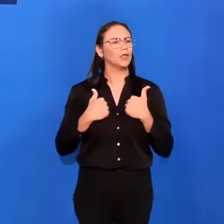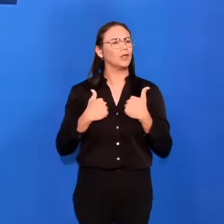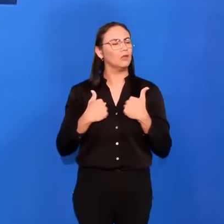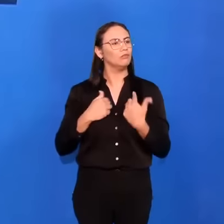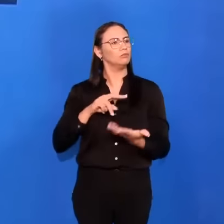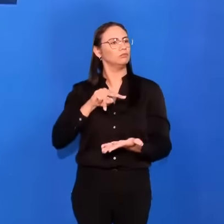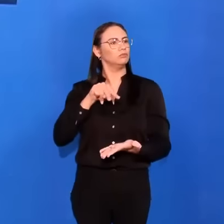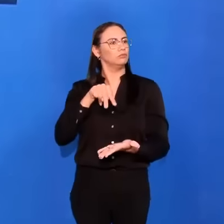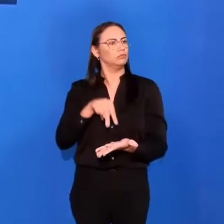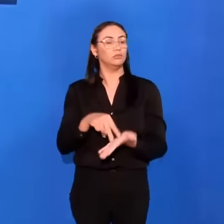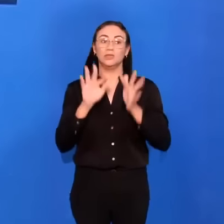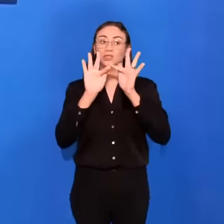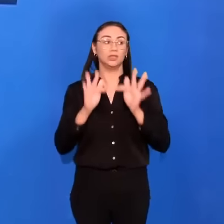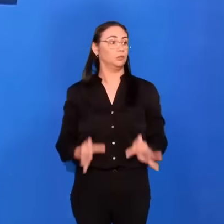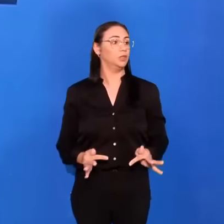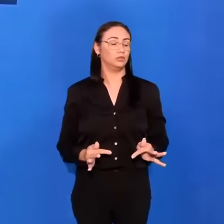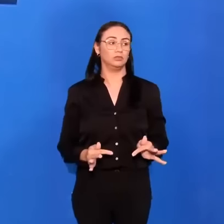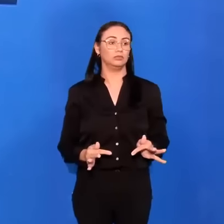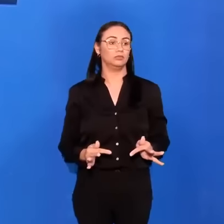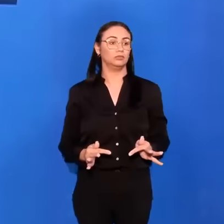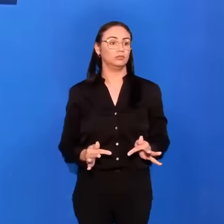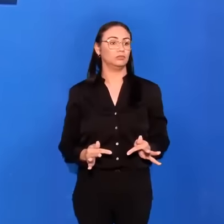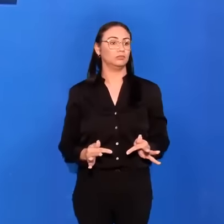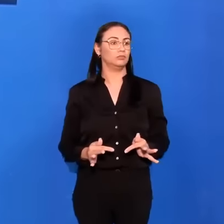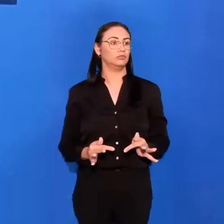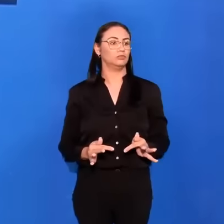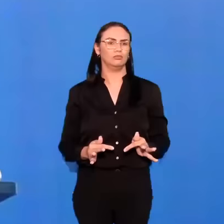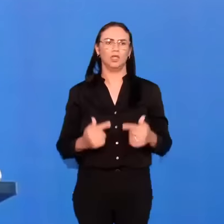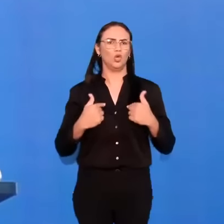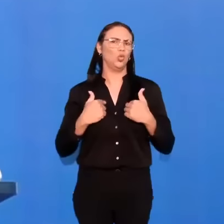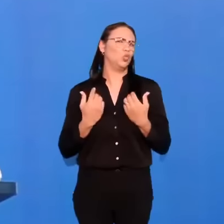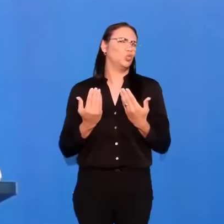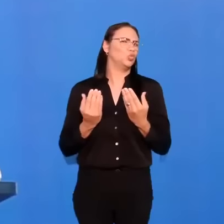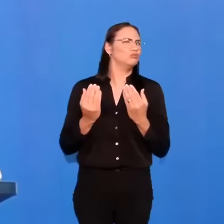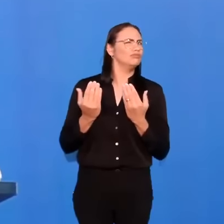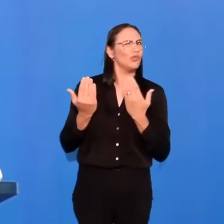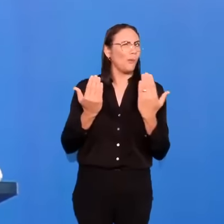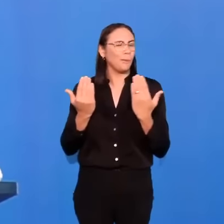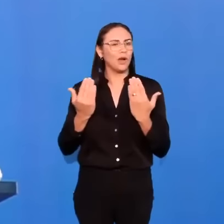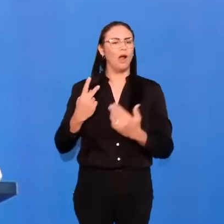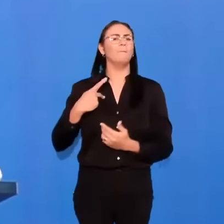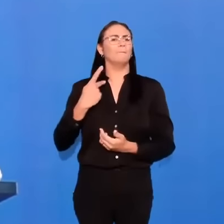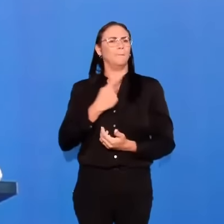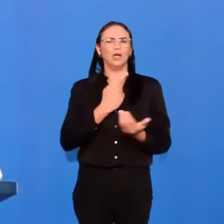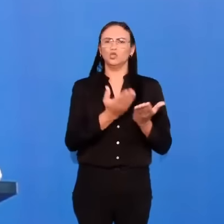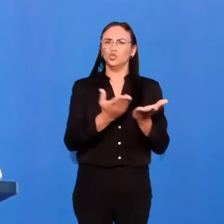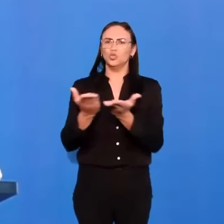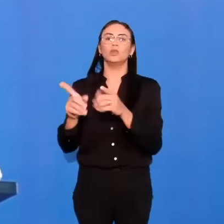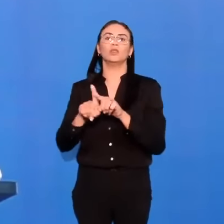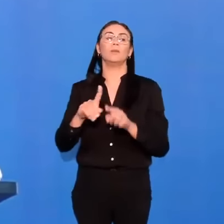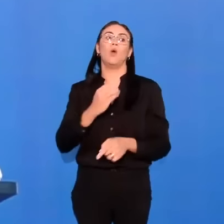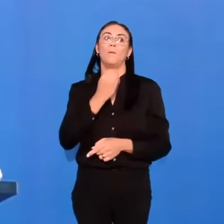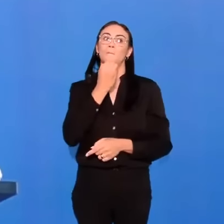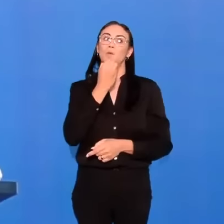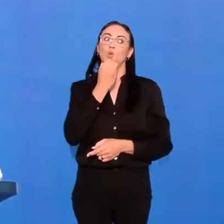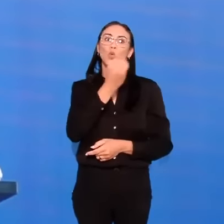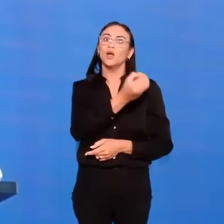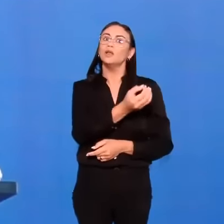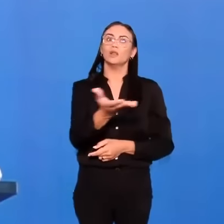uma mensagem simples, pastoral, mas muito oportuna,